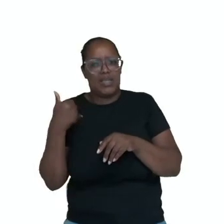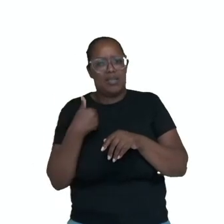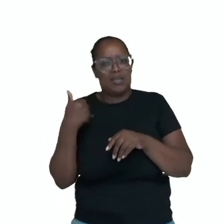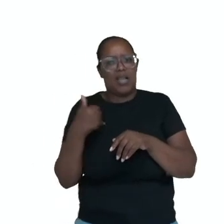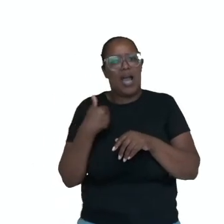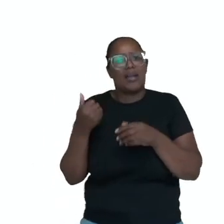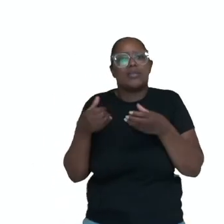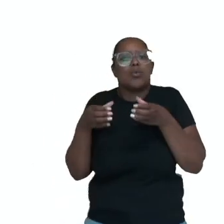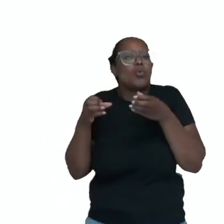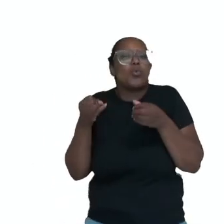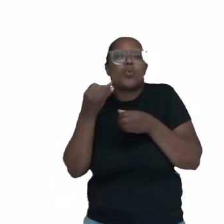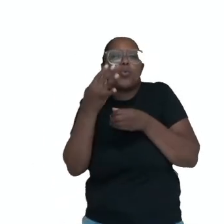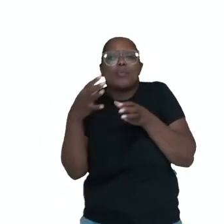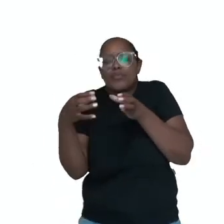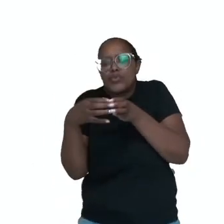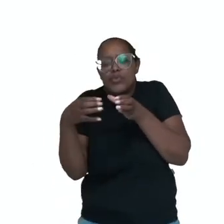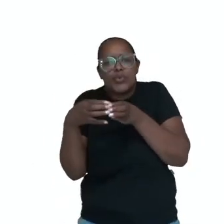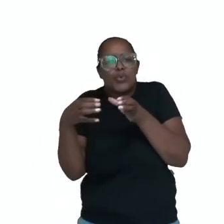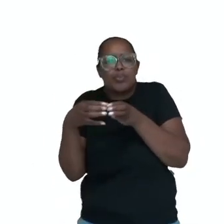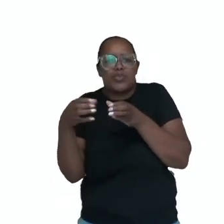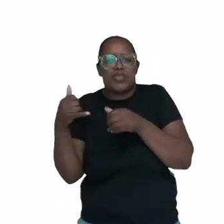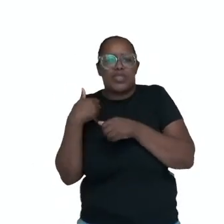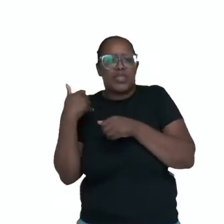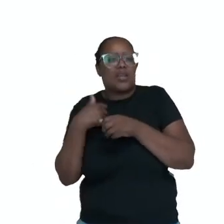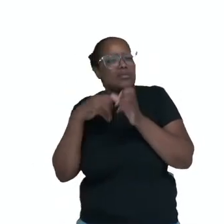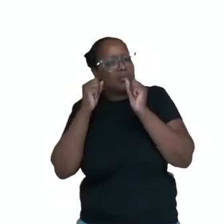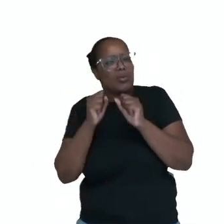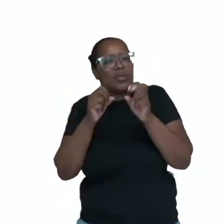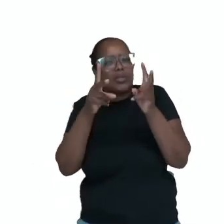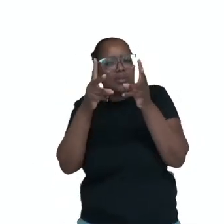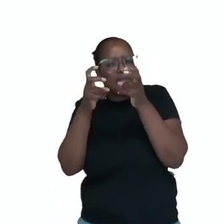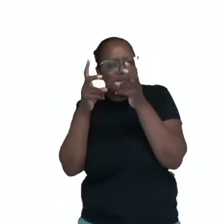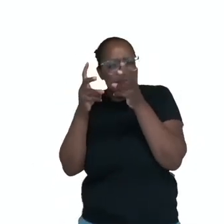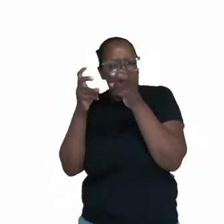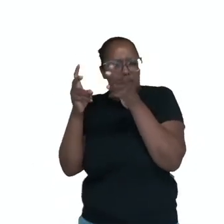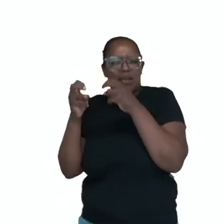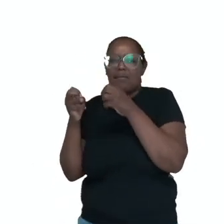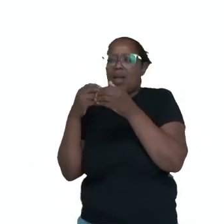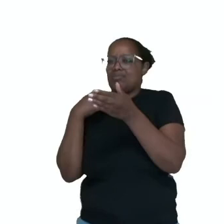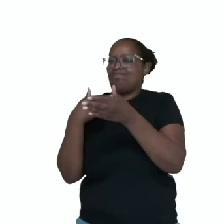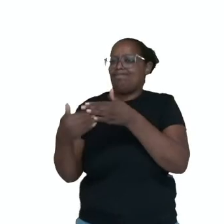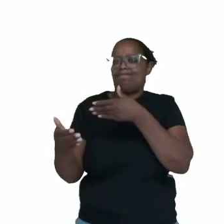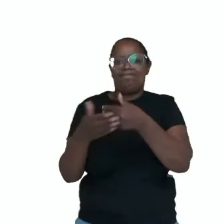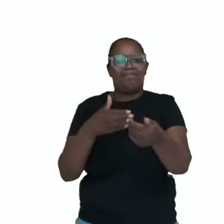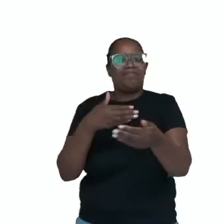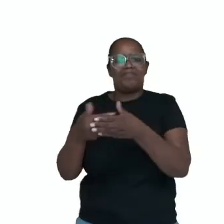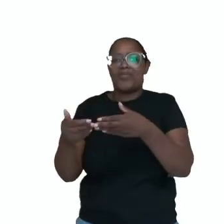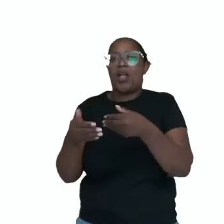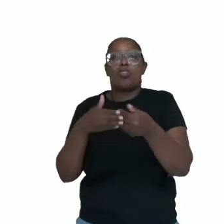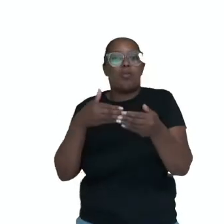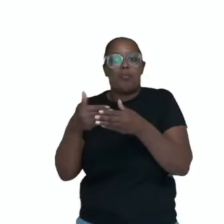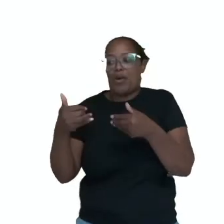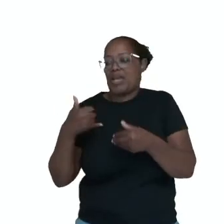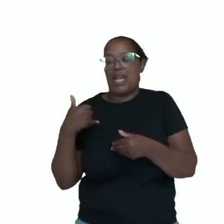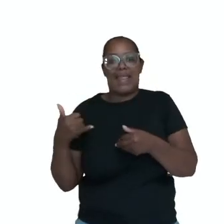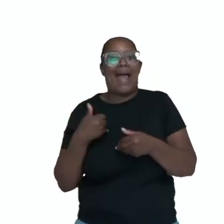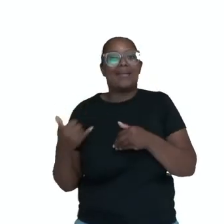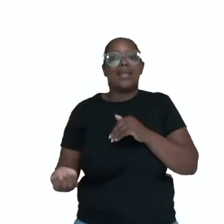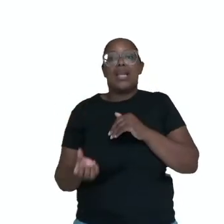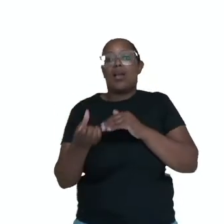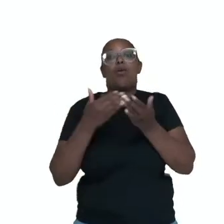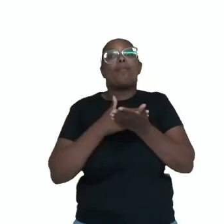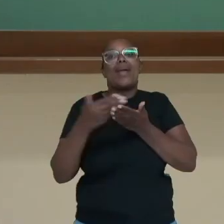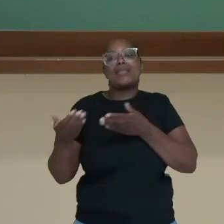categorias, né? E vocês podem observar que ele é praticado de seis anos até a